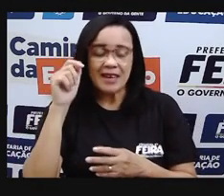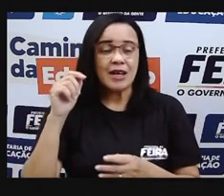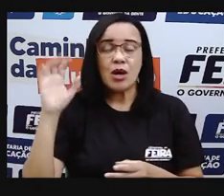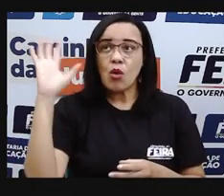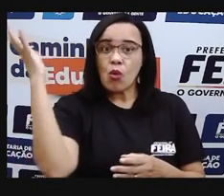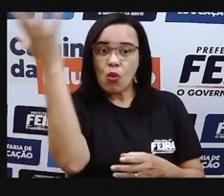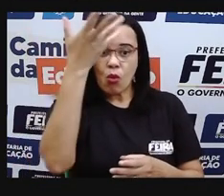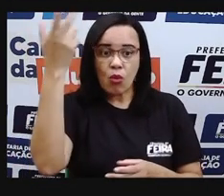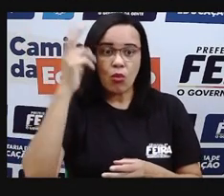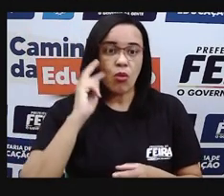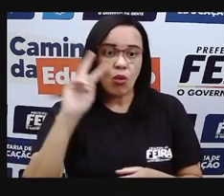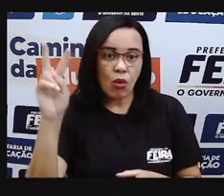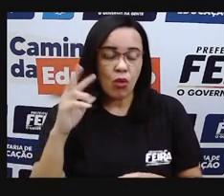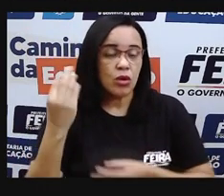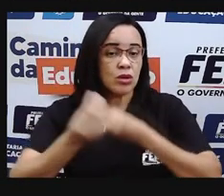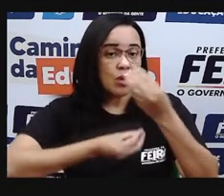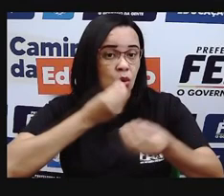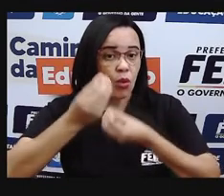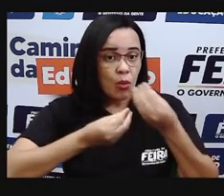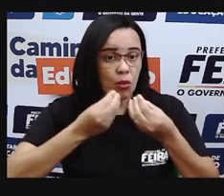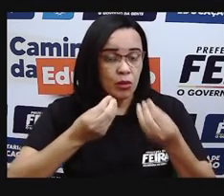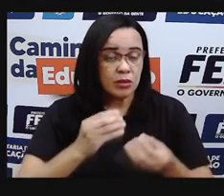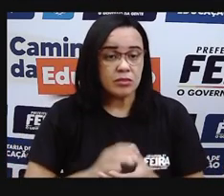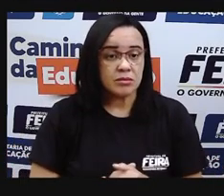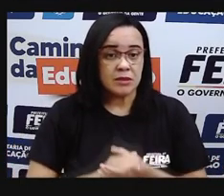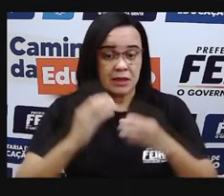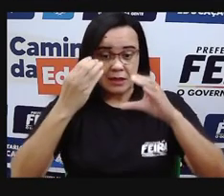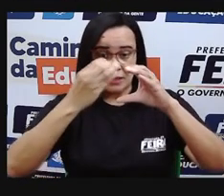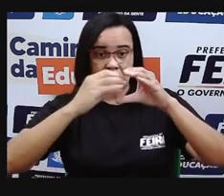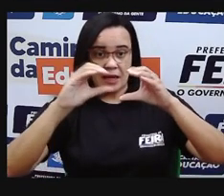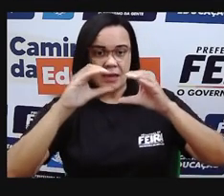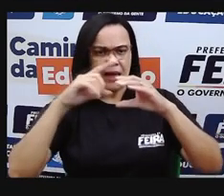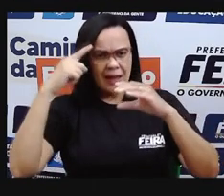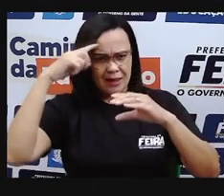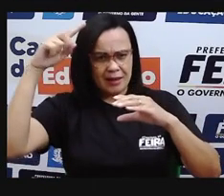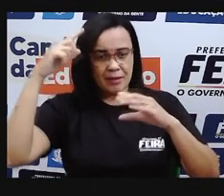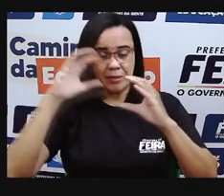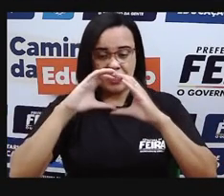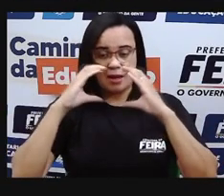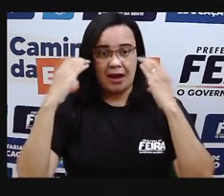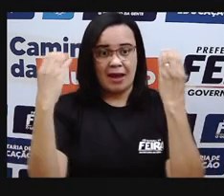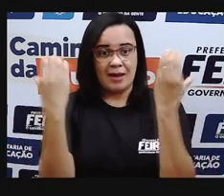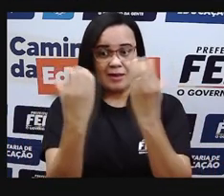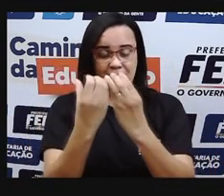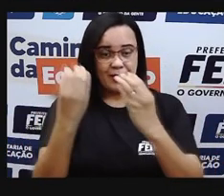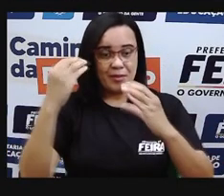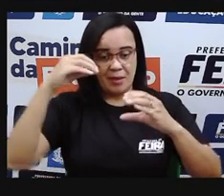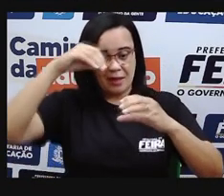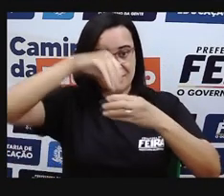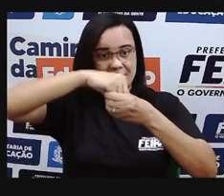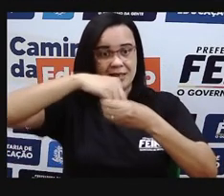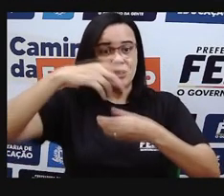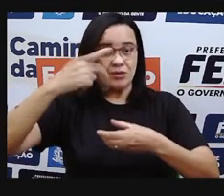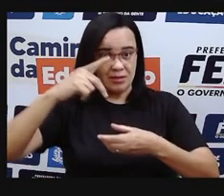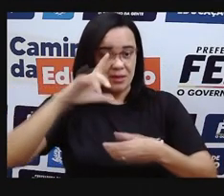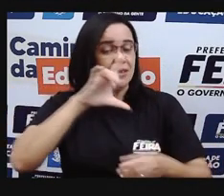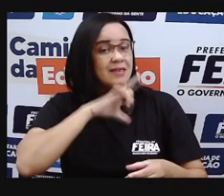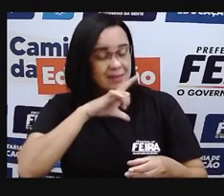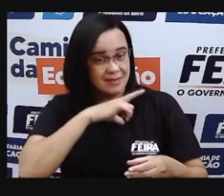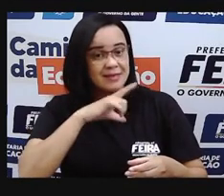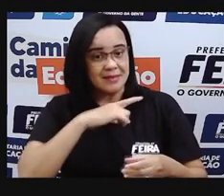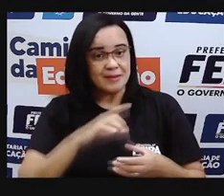combustão e fragmentação nessa camada da atmosfera, a mesosfera. A nossa